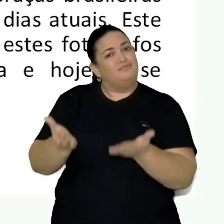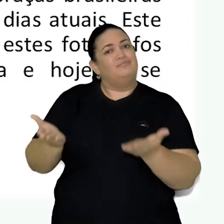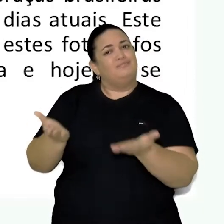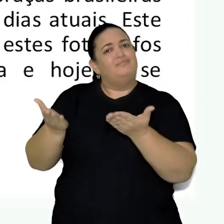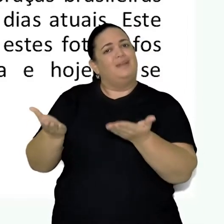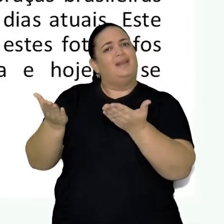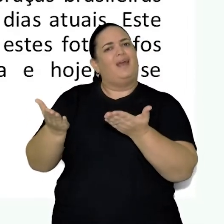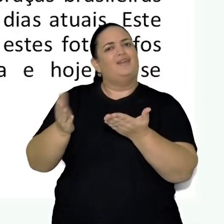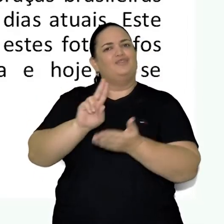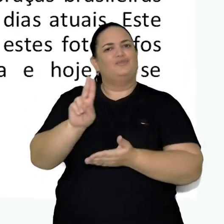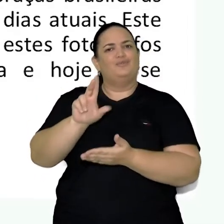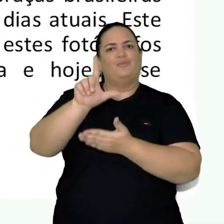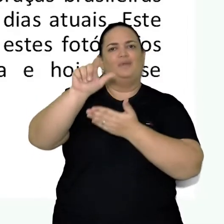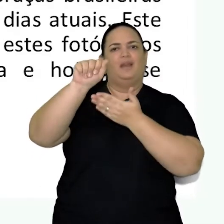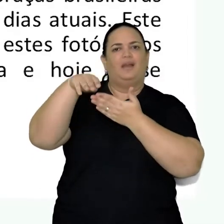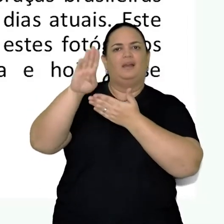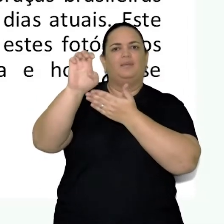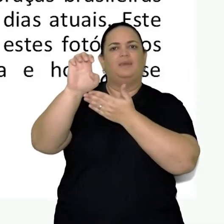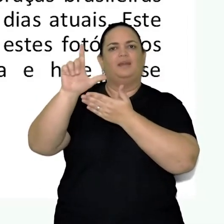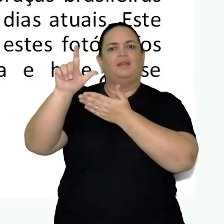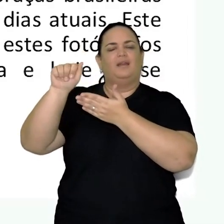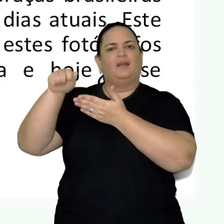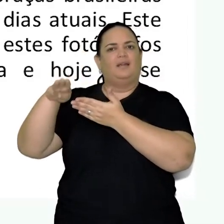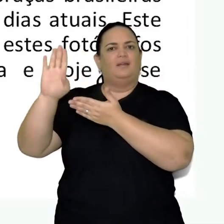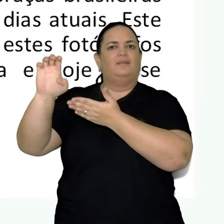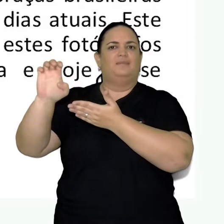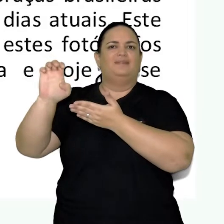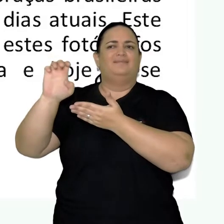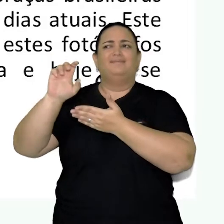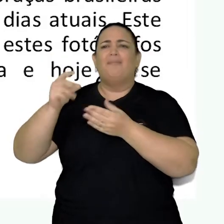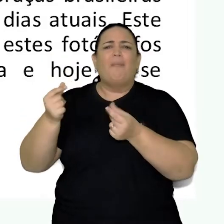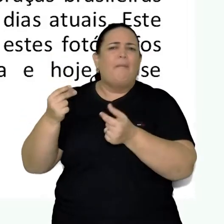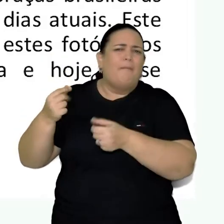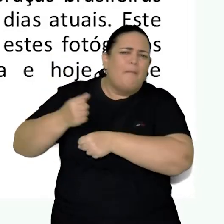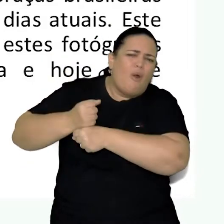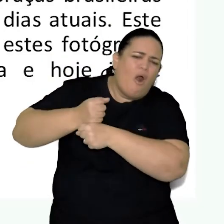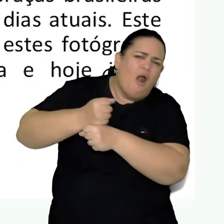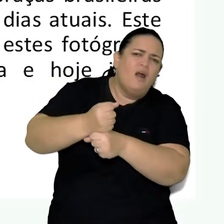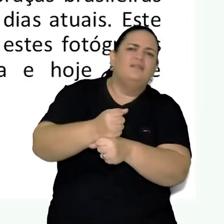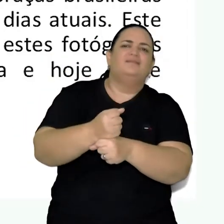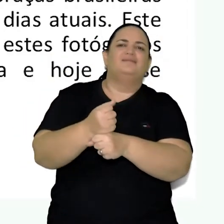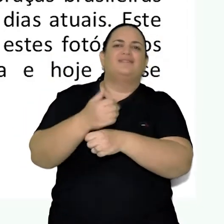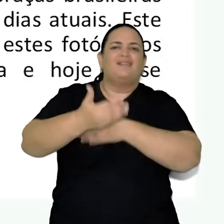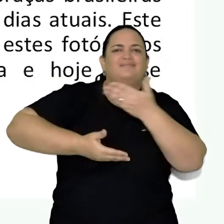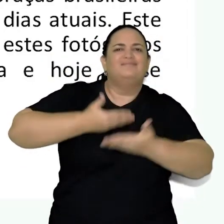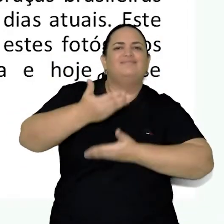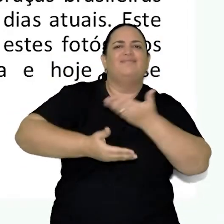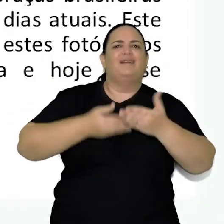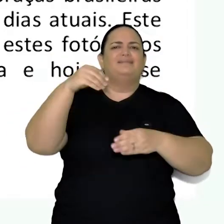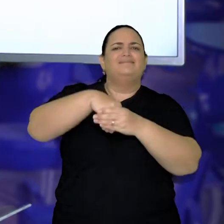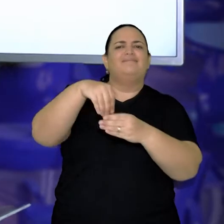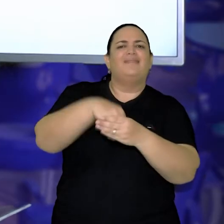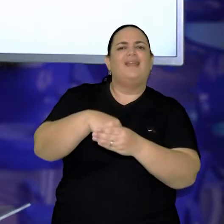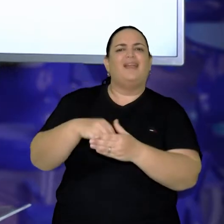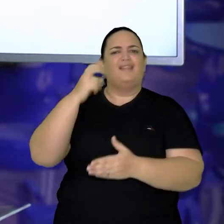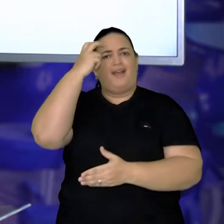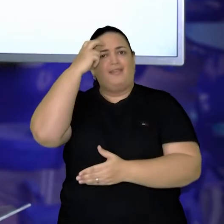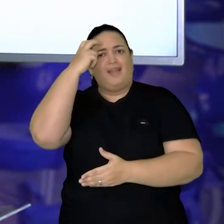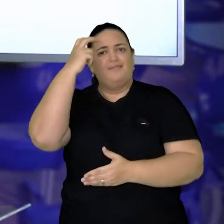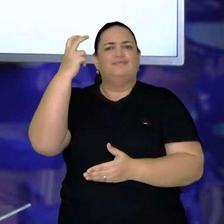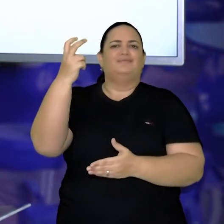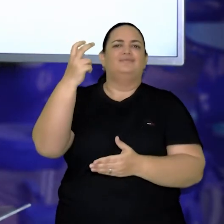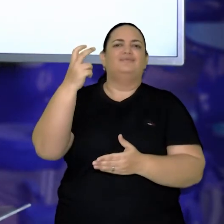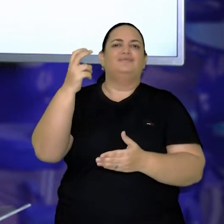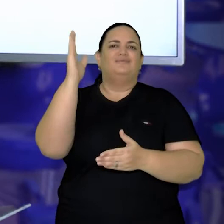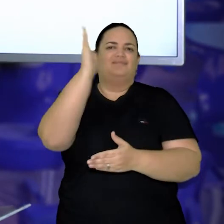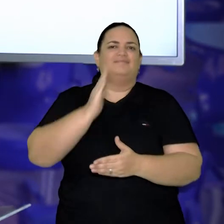fotógrafos, que por anos fizeram parte da cultura brasileira e hoje já se encontram em pleno anonimato. A gente pode